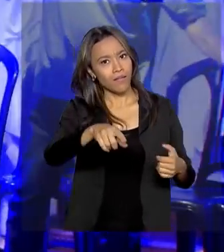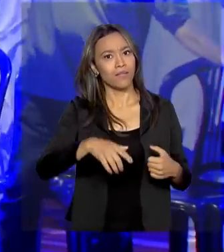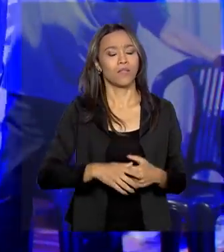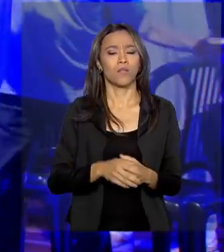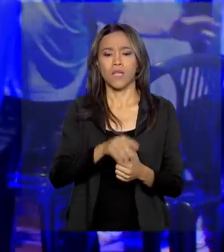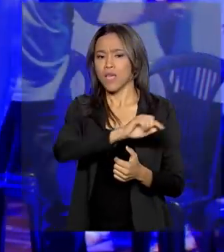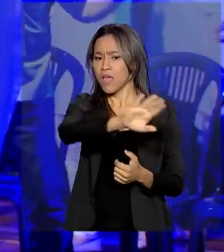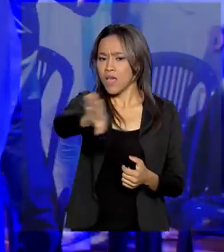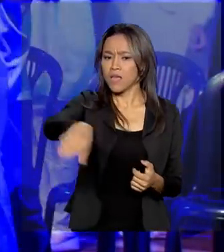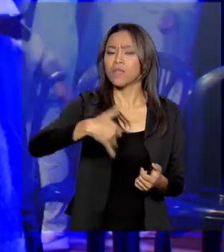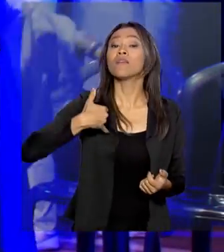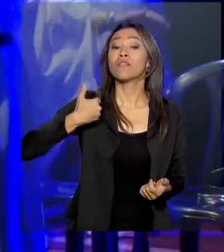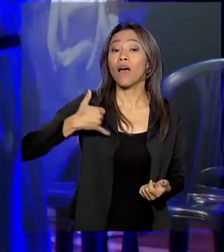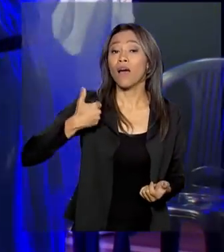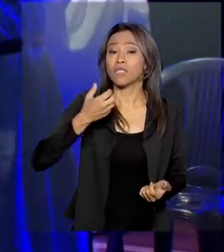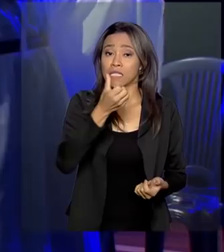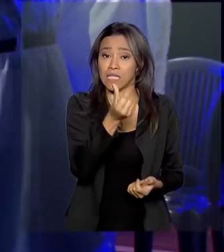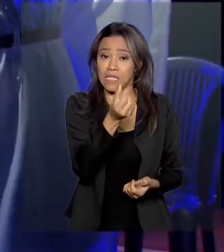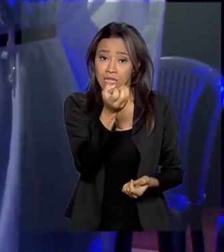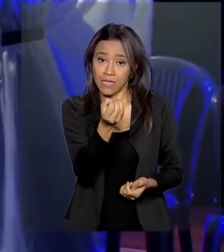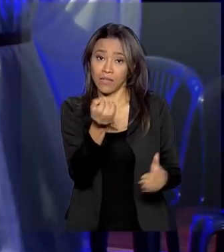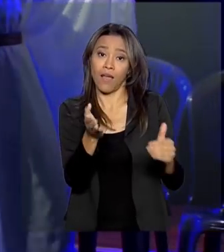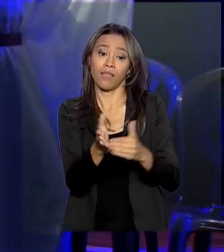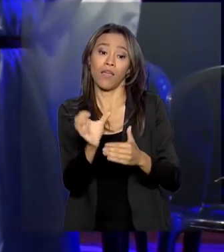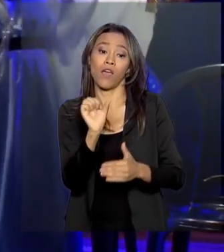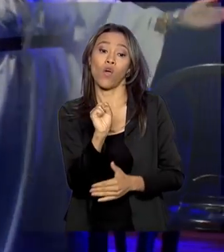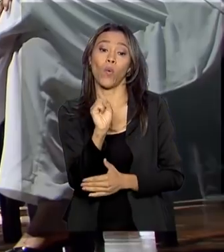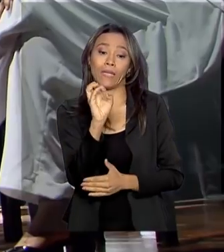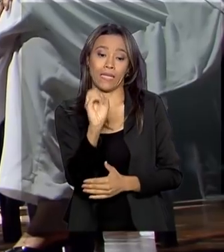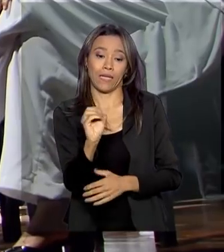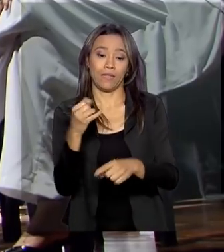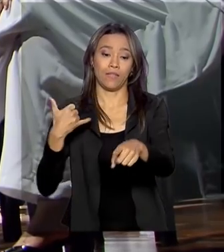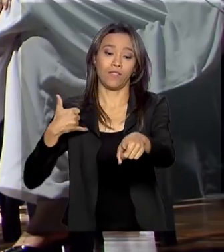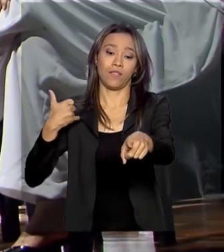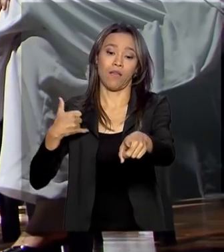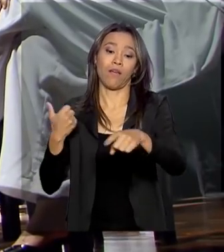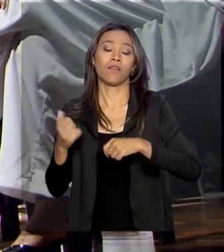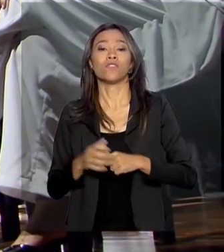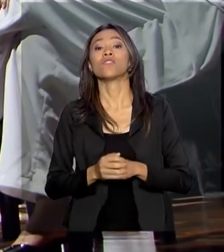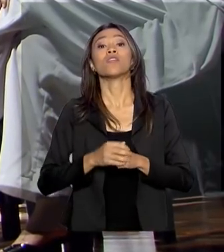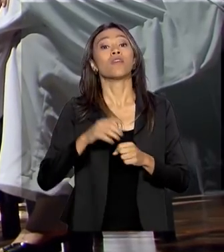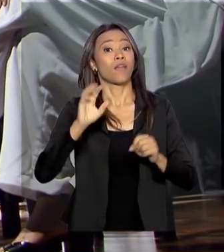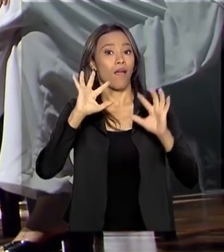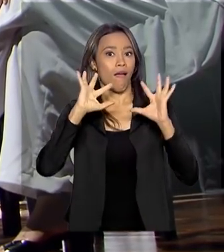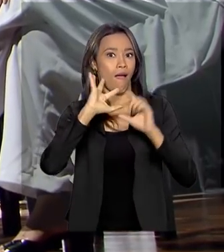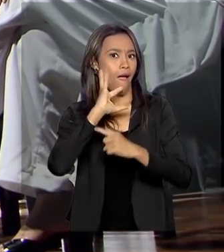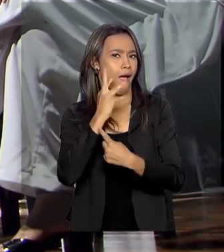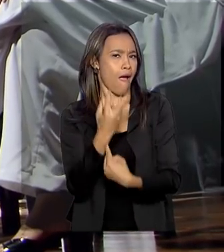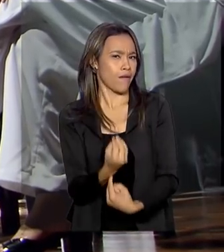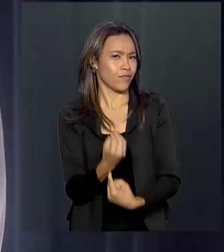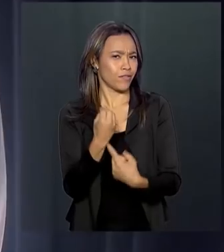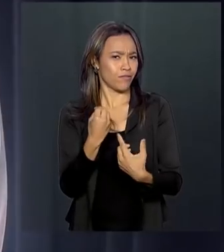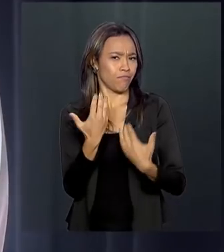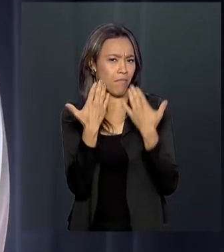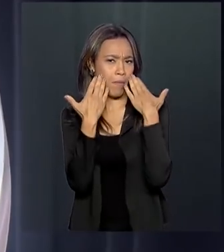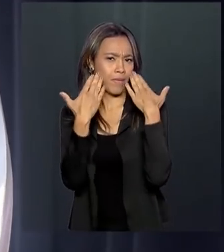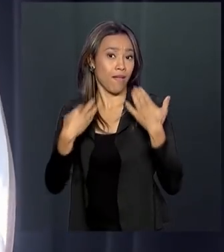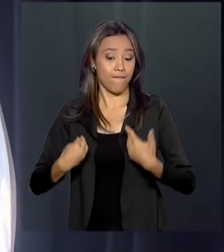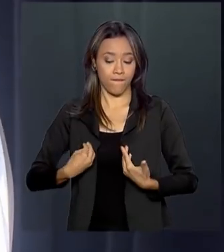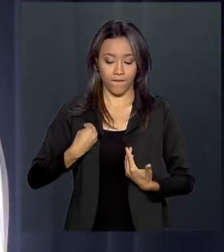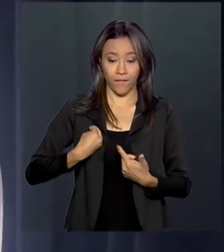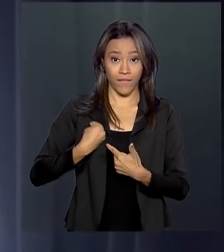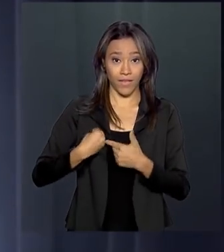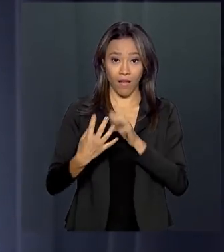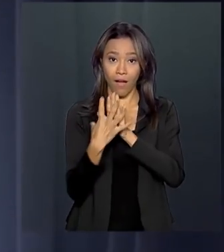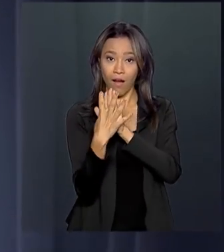Todos aqui têm entre 60 e 80 anos de idade. E como dizem que a arte imita a vida, é assim que